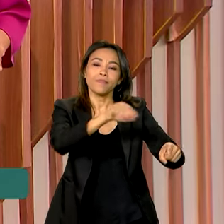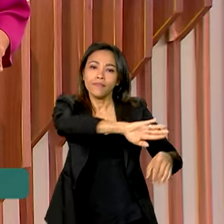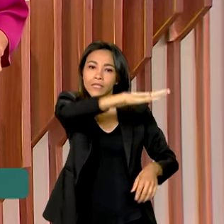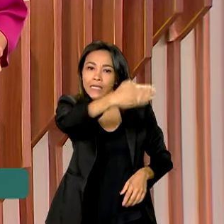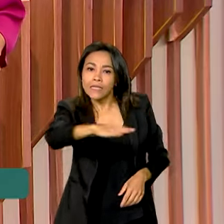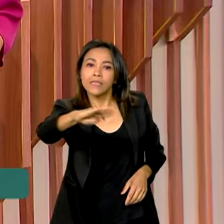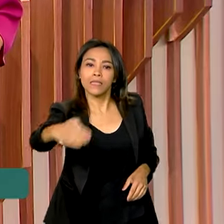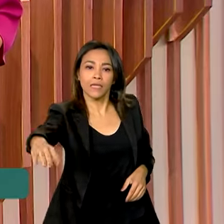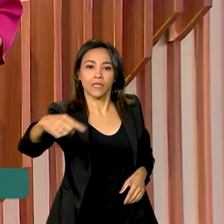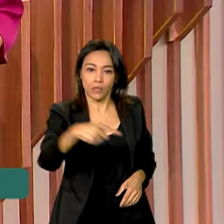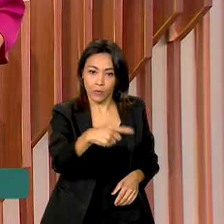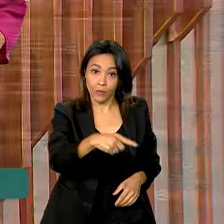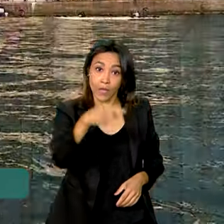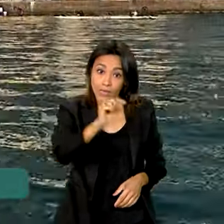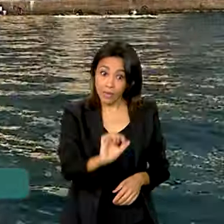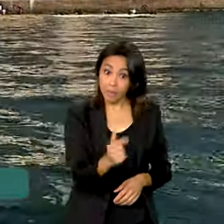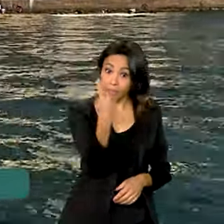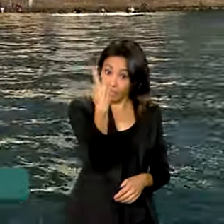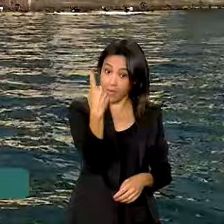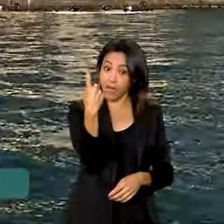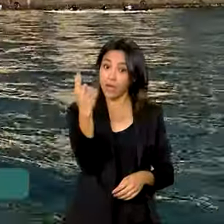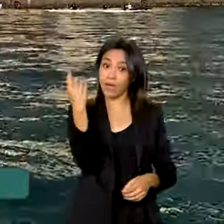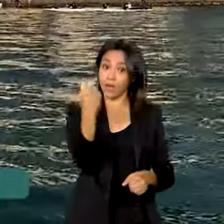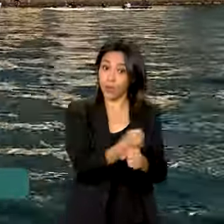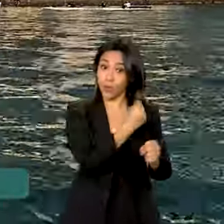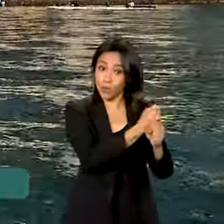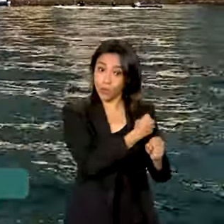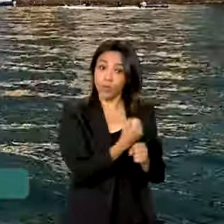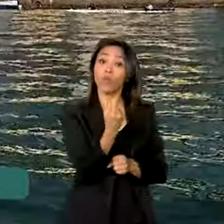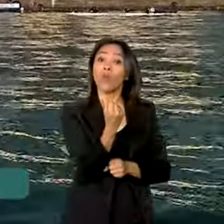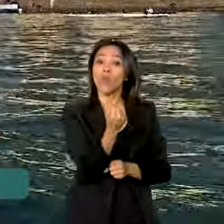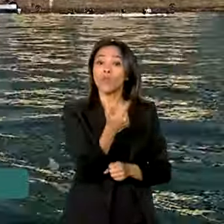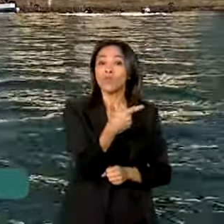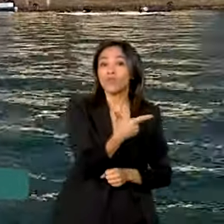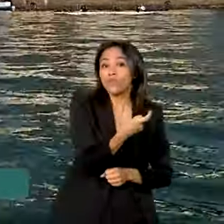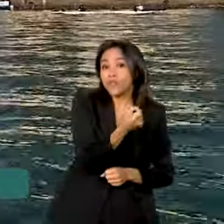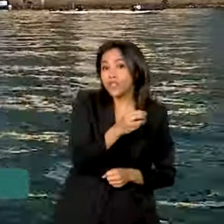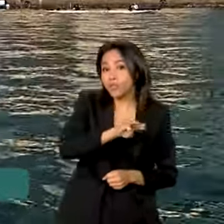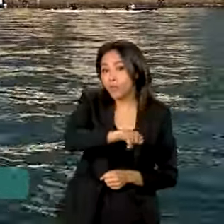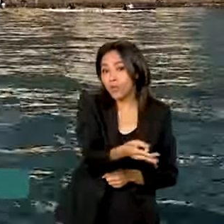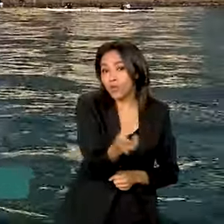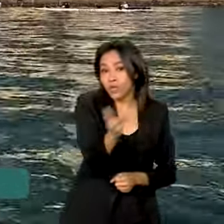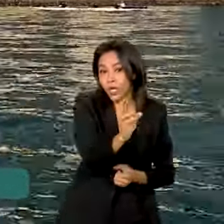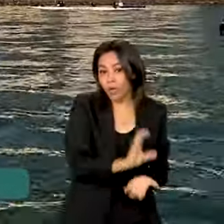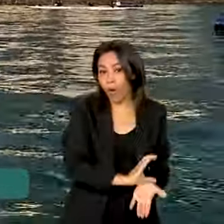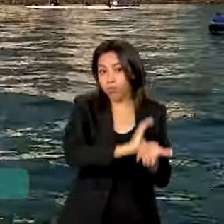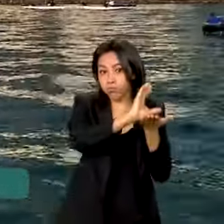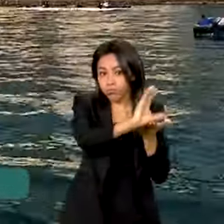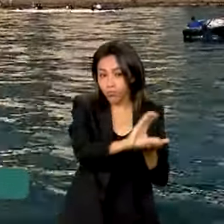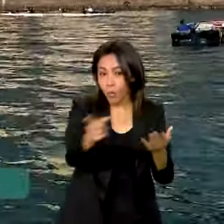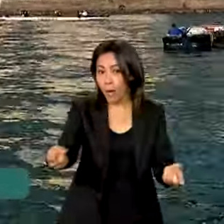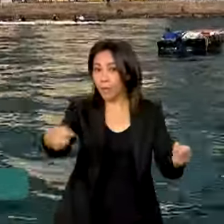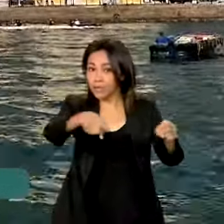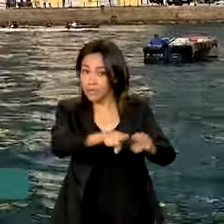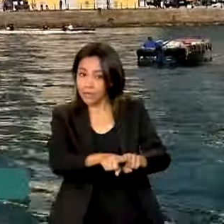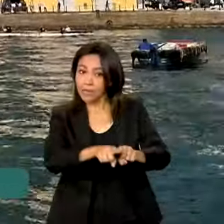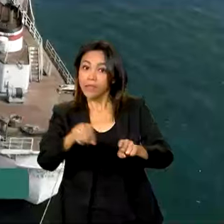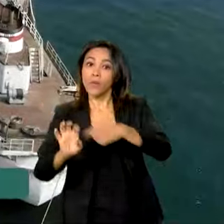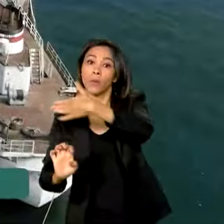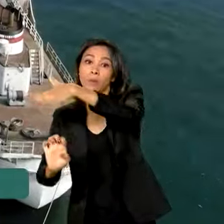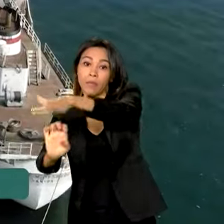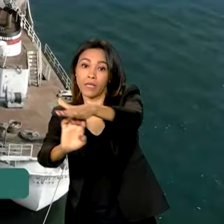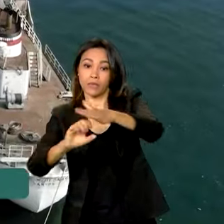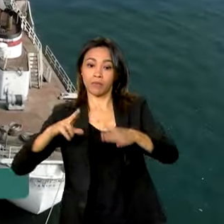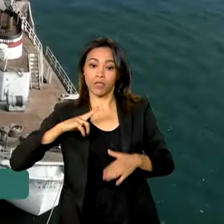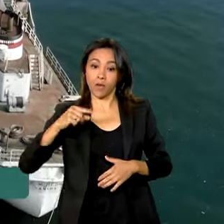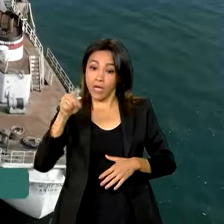Esta é a primeira etapa da obra, que custou 20 milhões de reais, adquiridos por meio de uma parceria com a rede privada. O